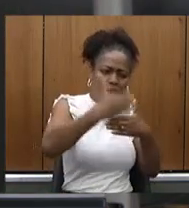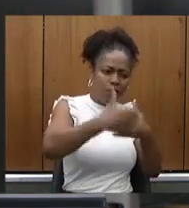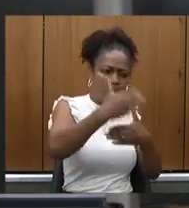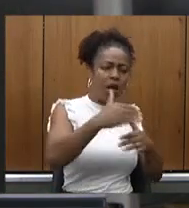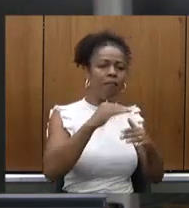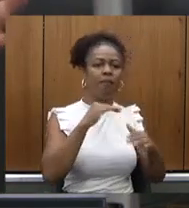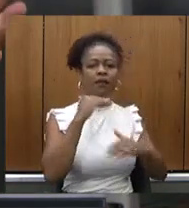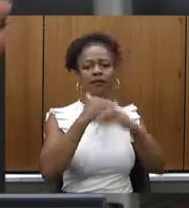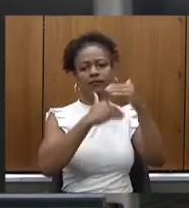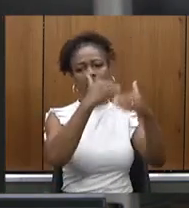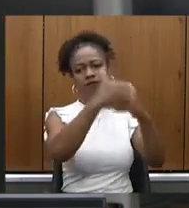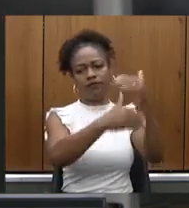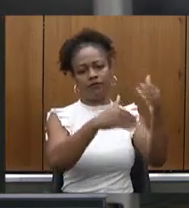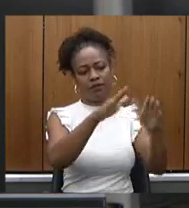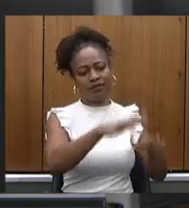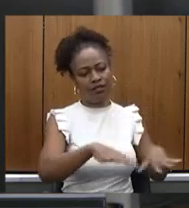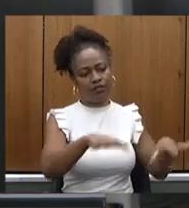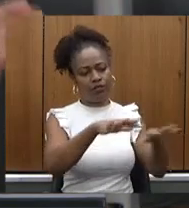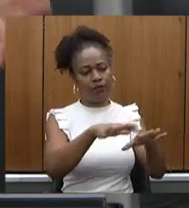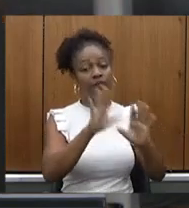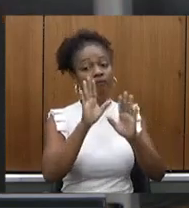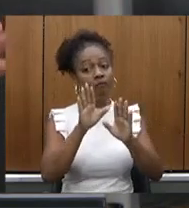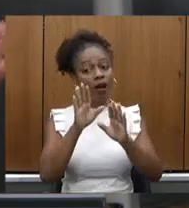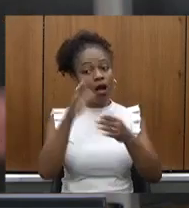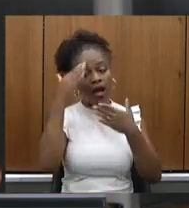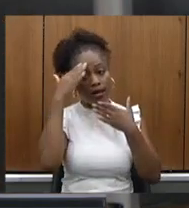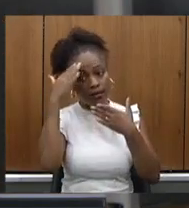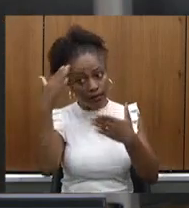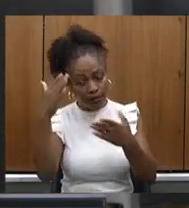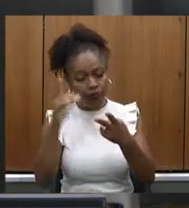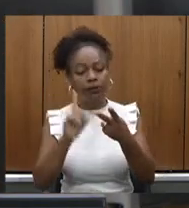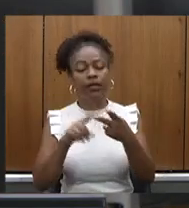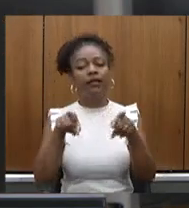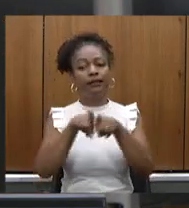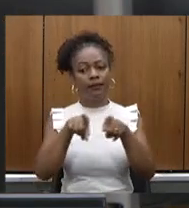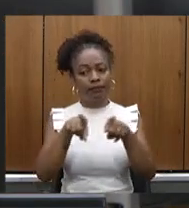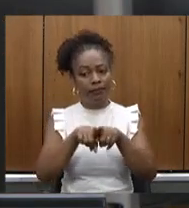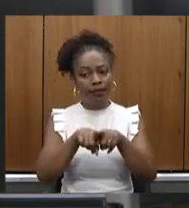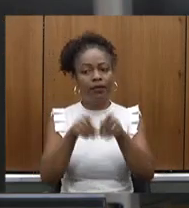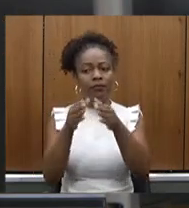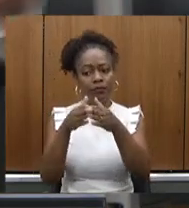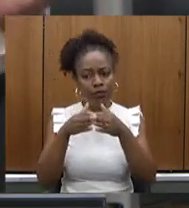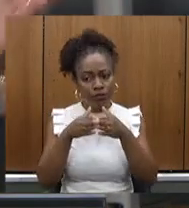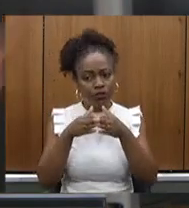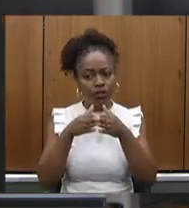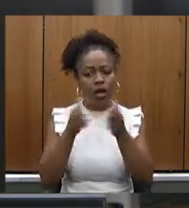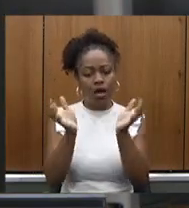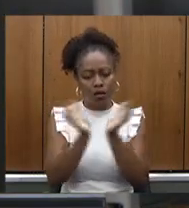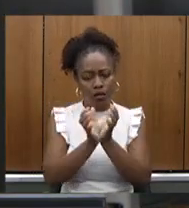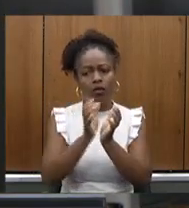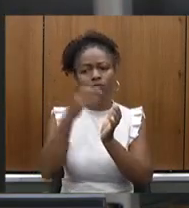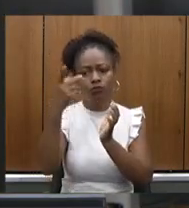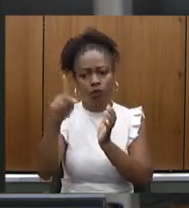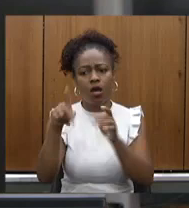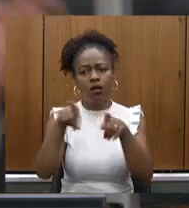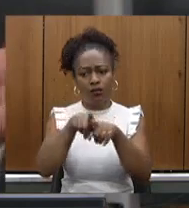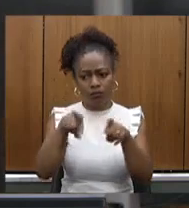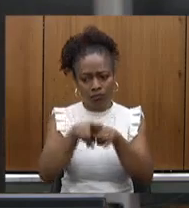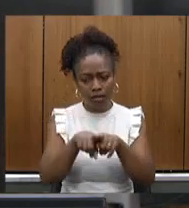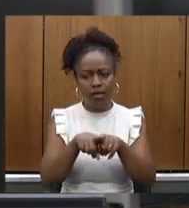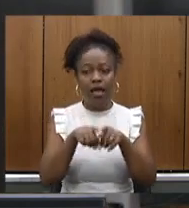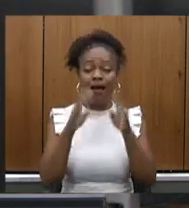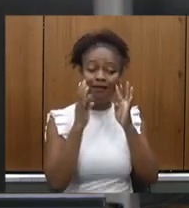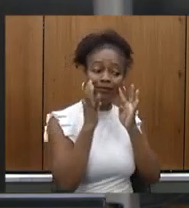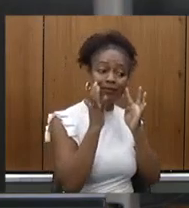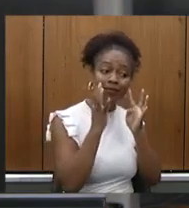mas ao agradecer eu gostaria de pedir a vossa excelência com toda a sua equipe uma atenção especial também ao nosso